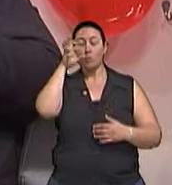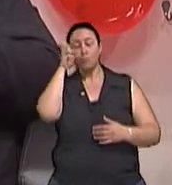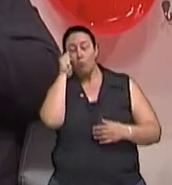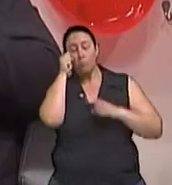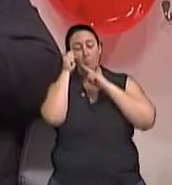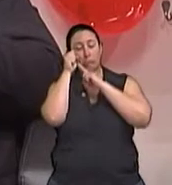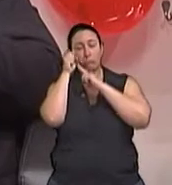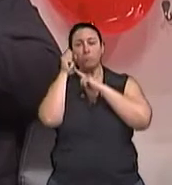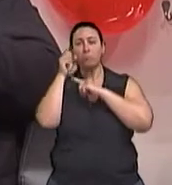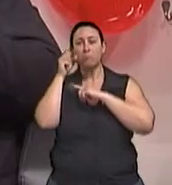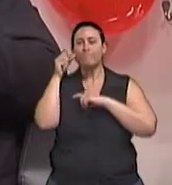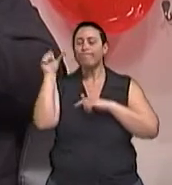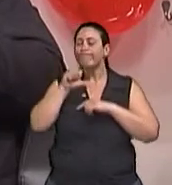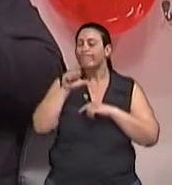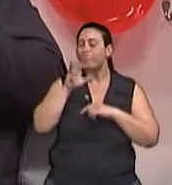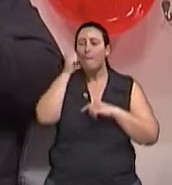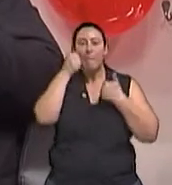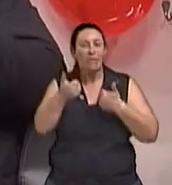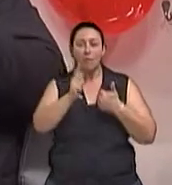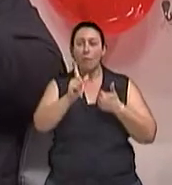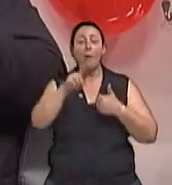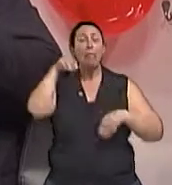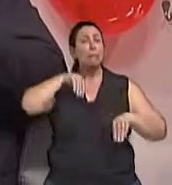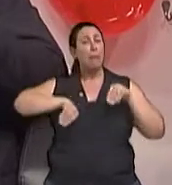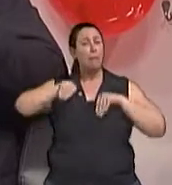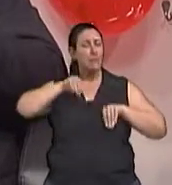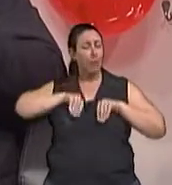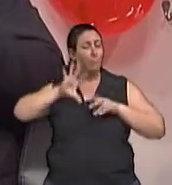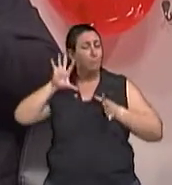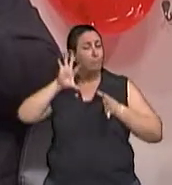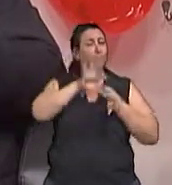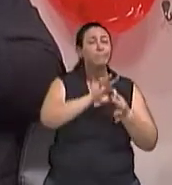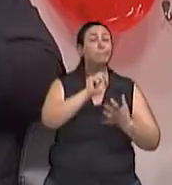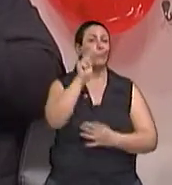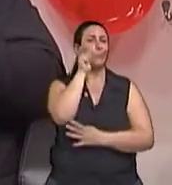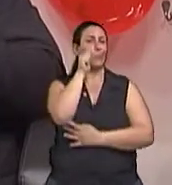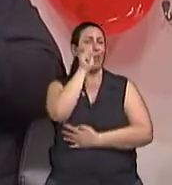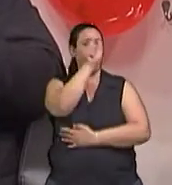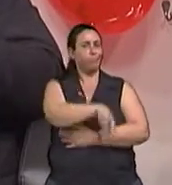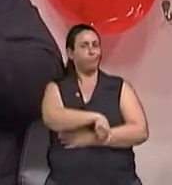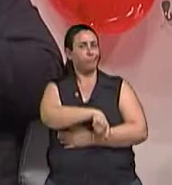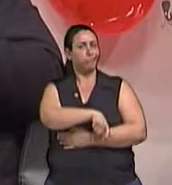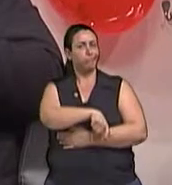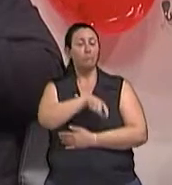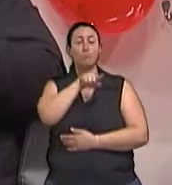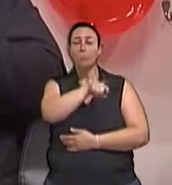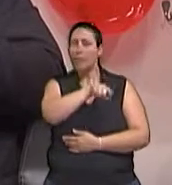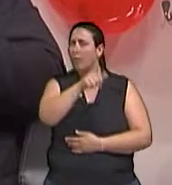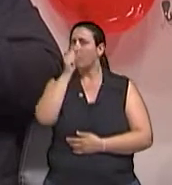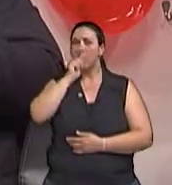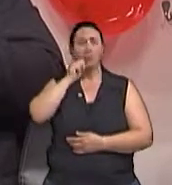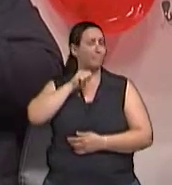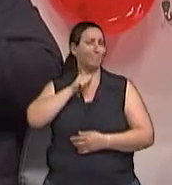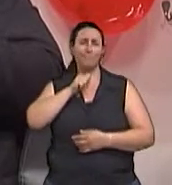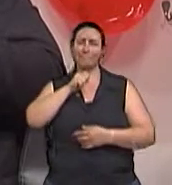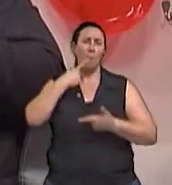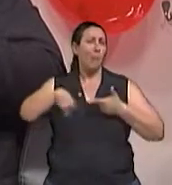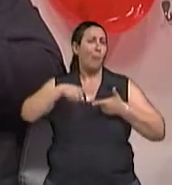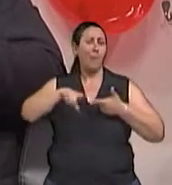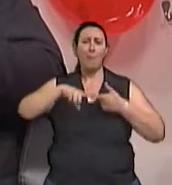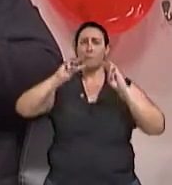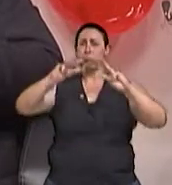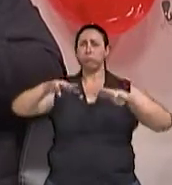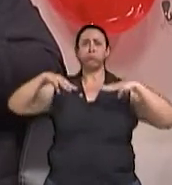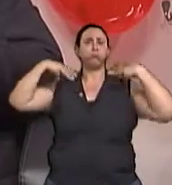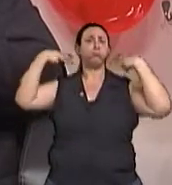de depressão é mais comum na mulher, porque a mulher tem aproximadamente uma chance três vezes maior de ter depressão do que o